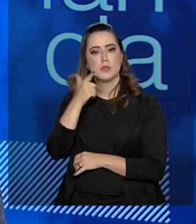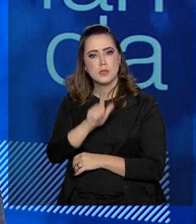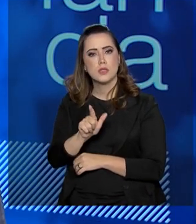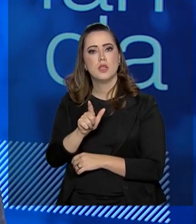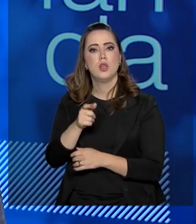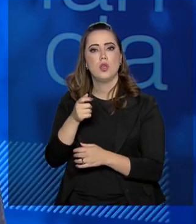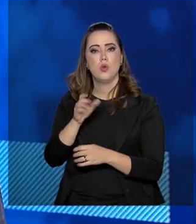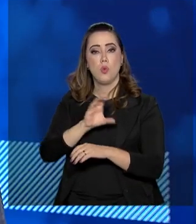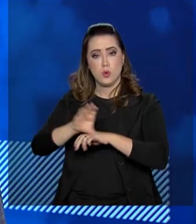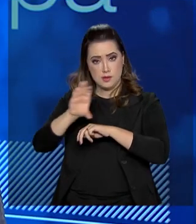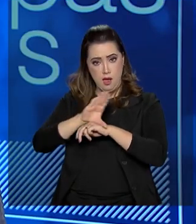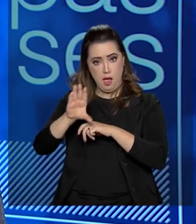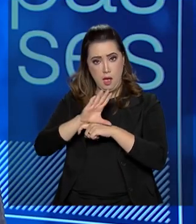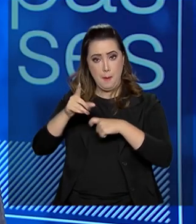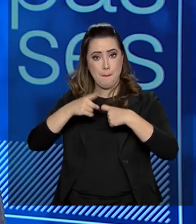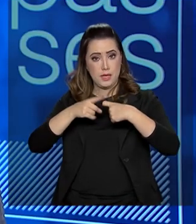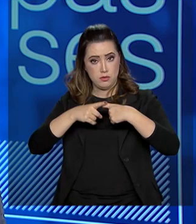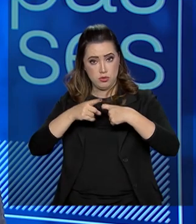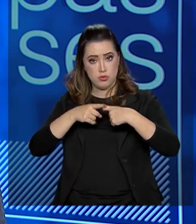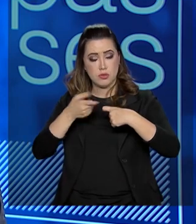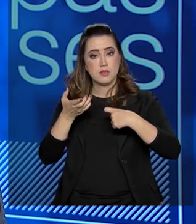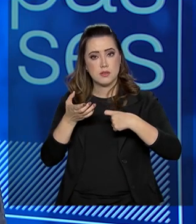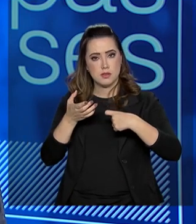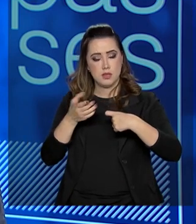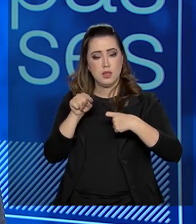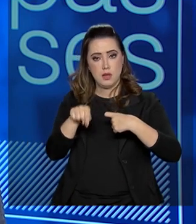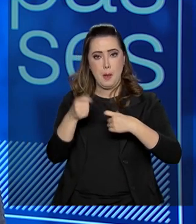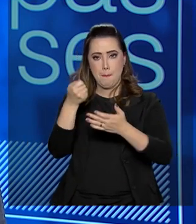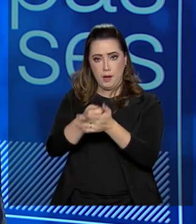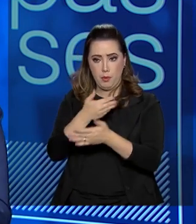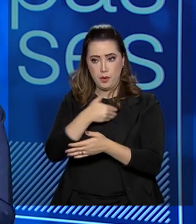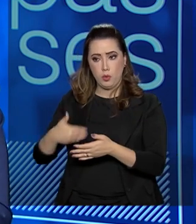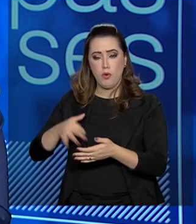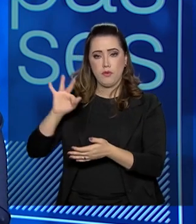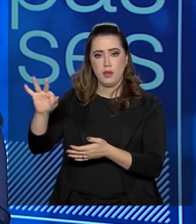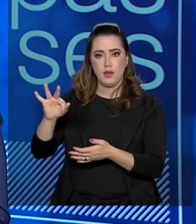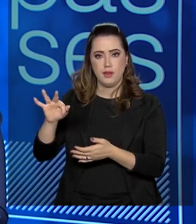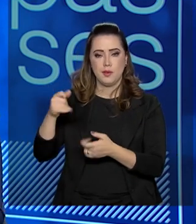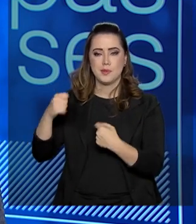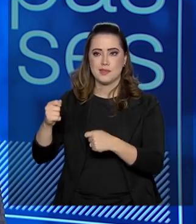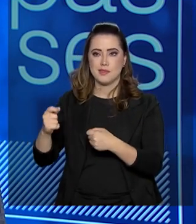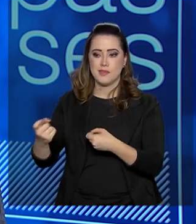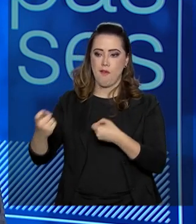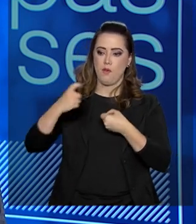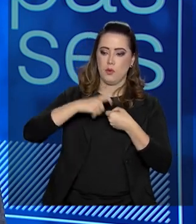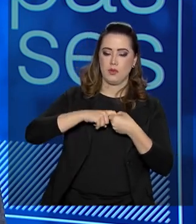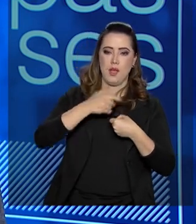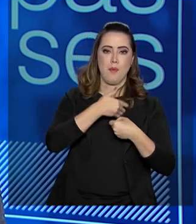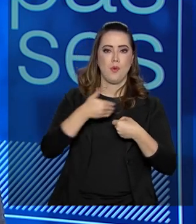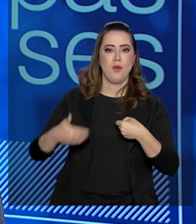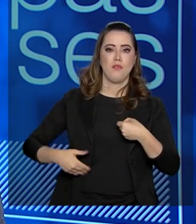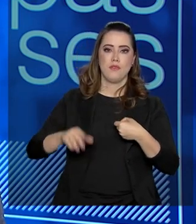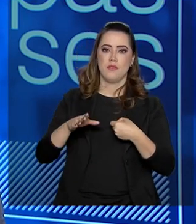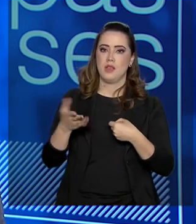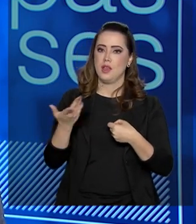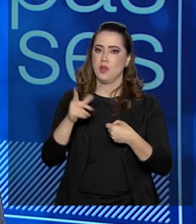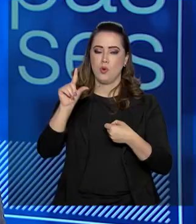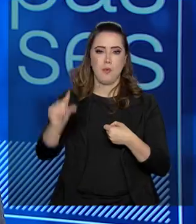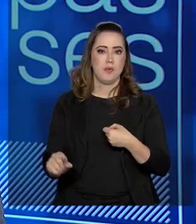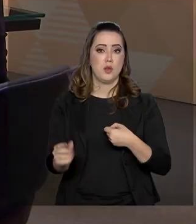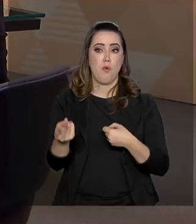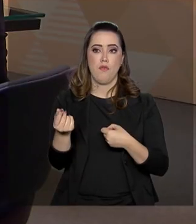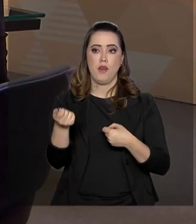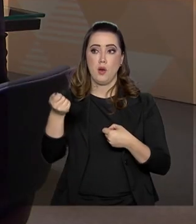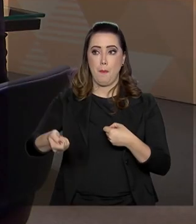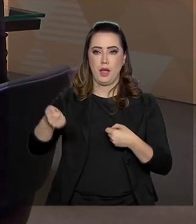pago pelo governo, ele tem uma corresponsabilidade em devolver à sociedade brasileira, no mínimo, o valor das prestações que o